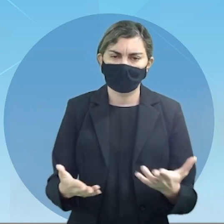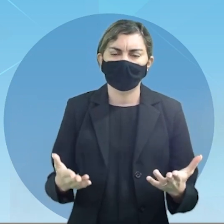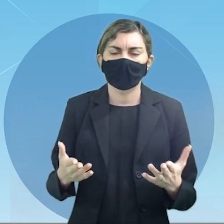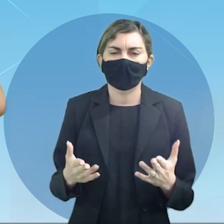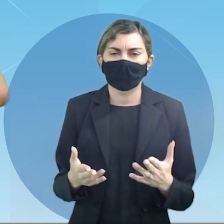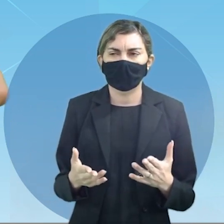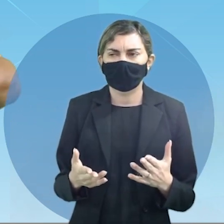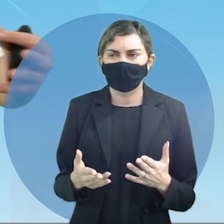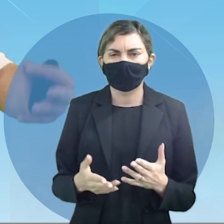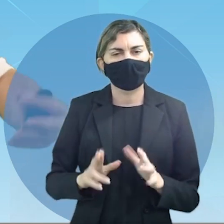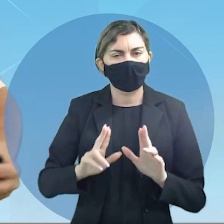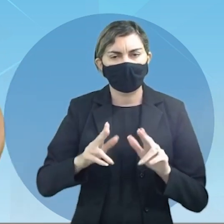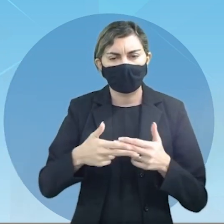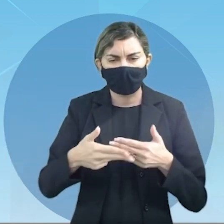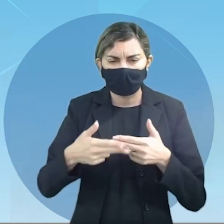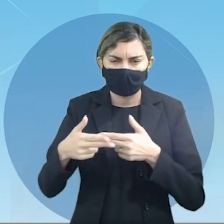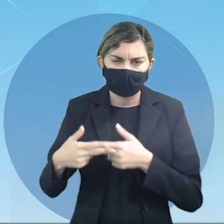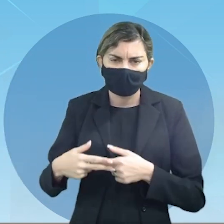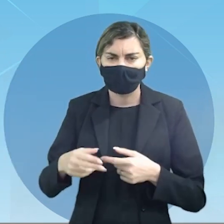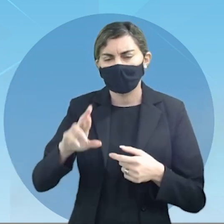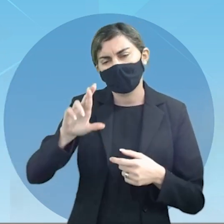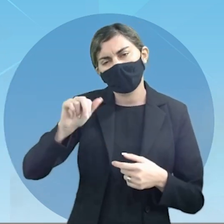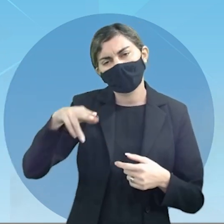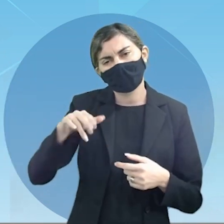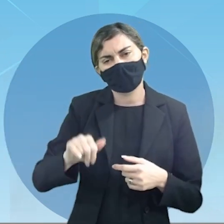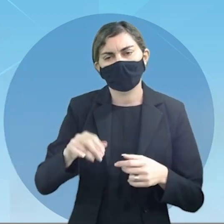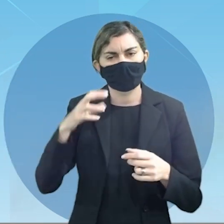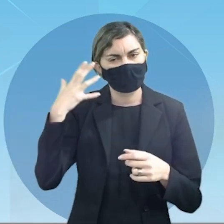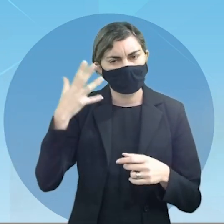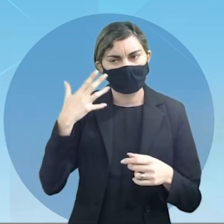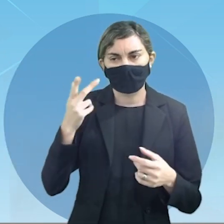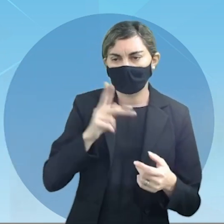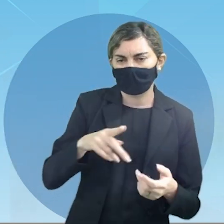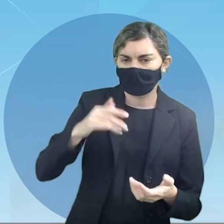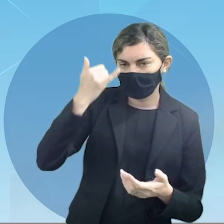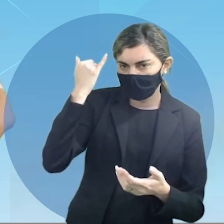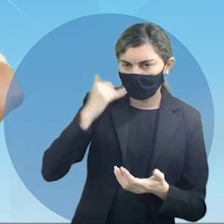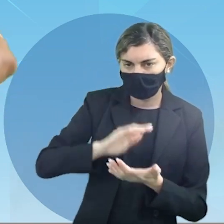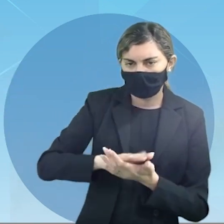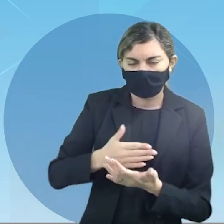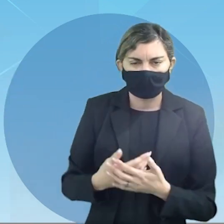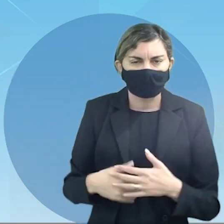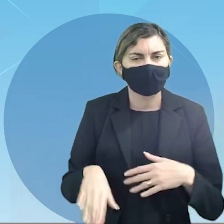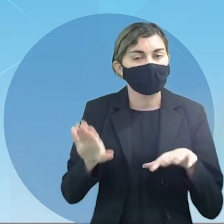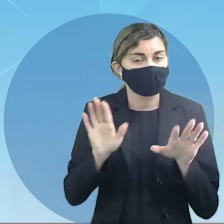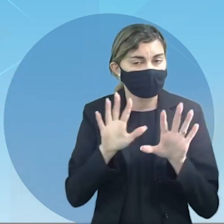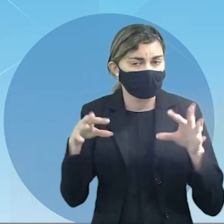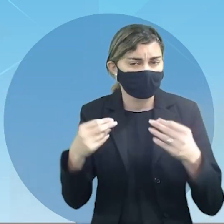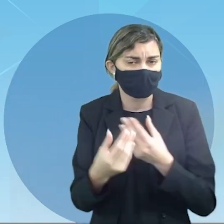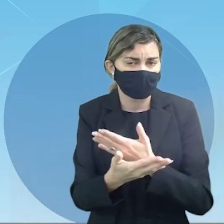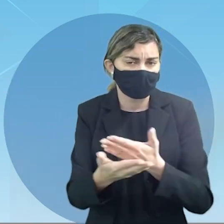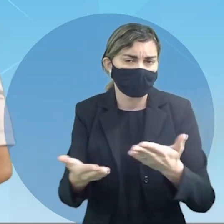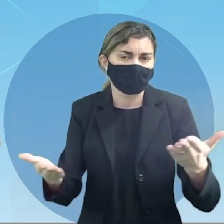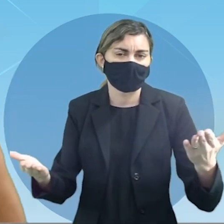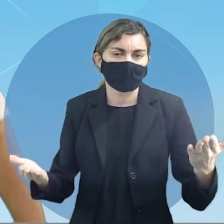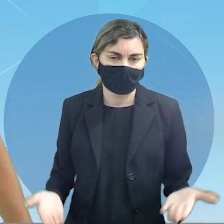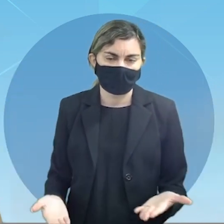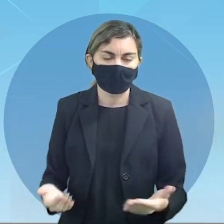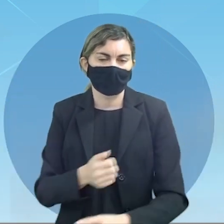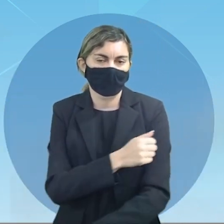questão da edição a Ronaldo do som e a professora Isabela e a todos vocês